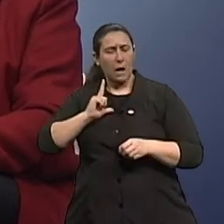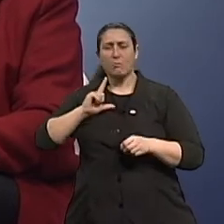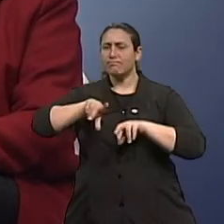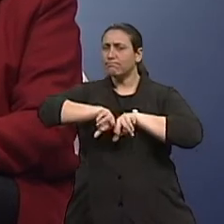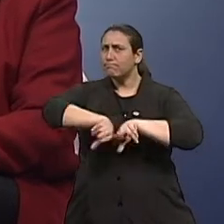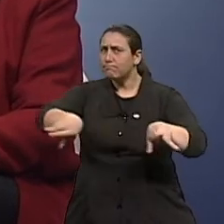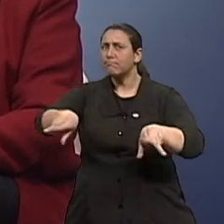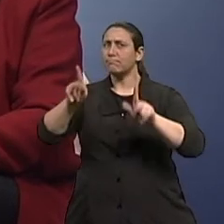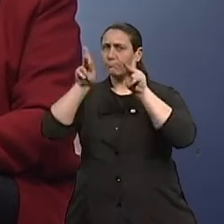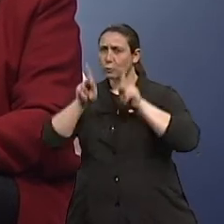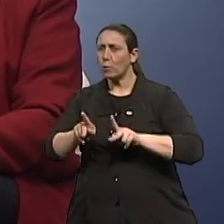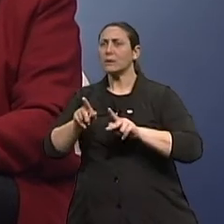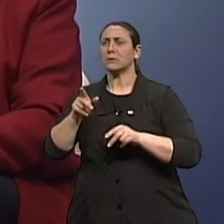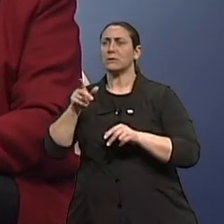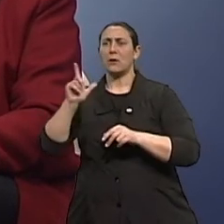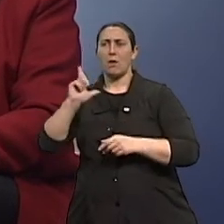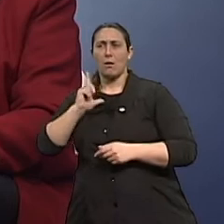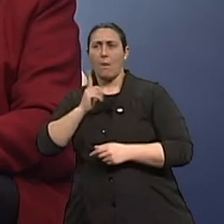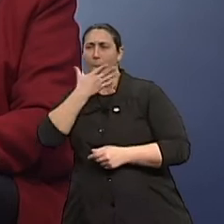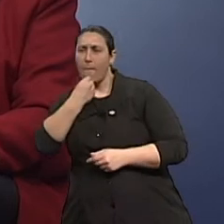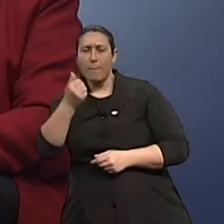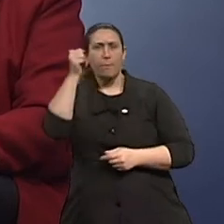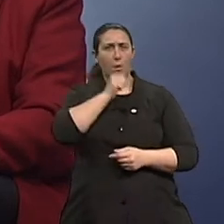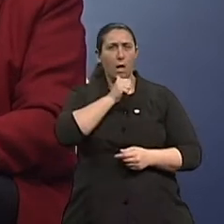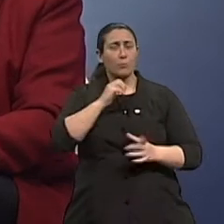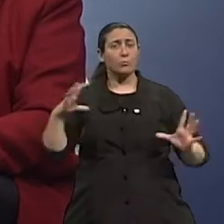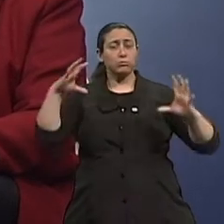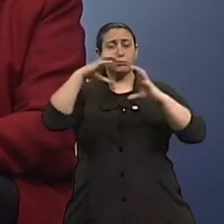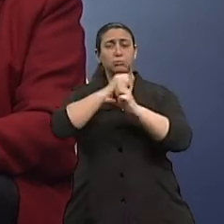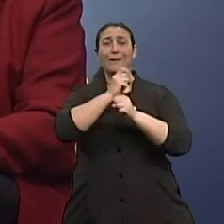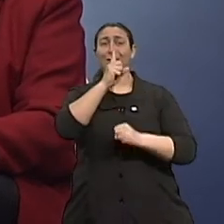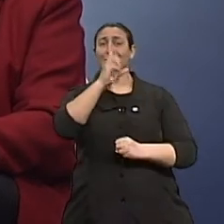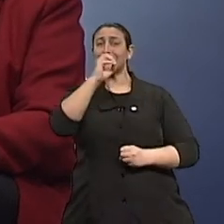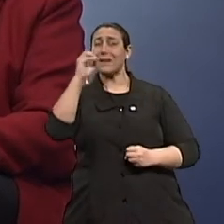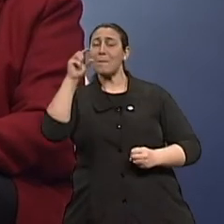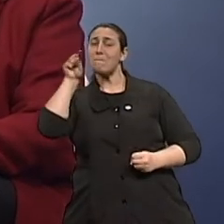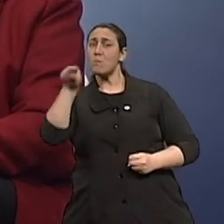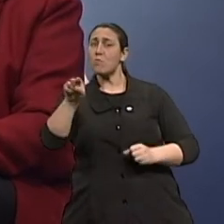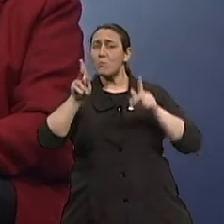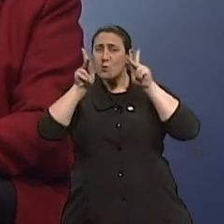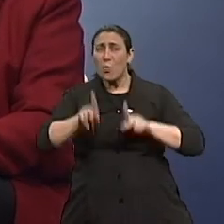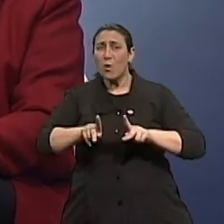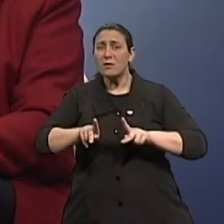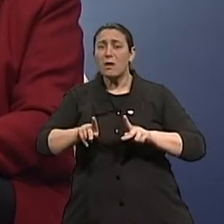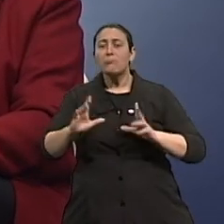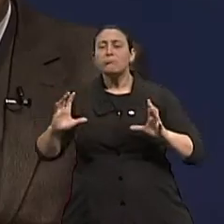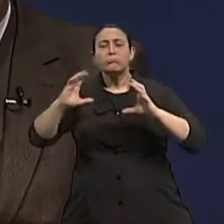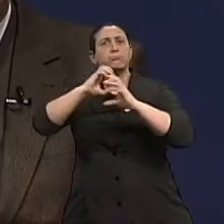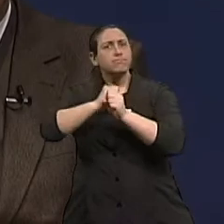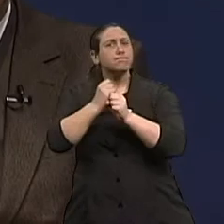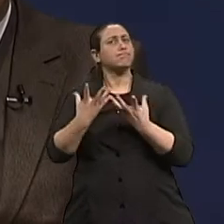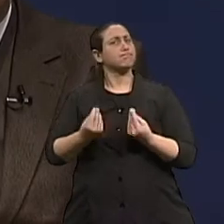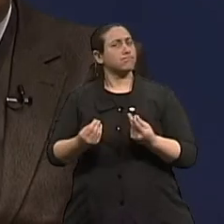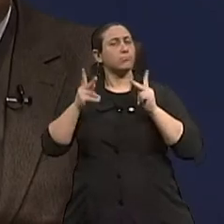Isso para um grupo de 100 mil habitantes. Para falar sobre este assunto, eu converso a partir de agora com o médico